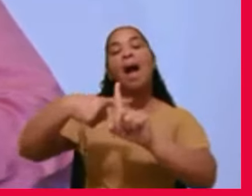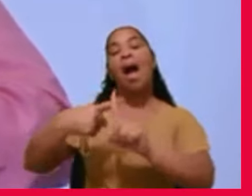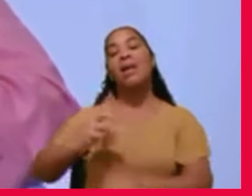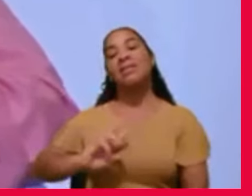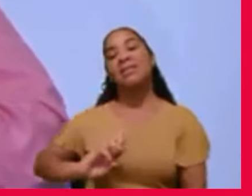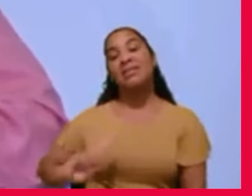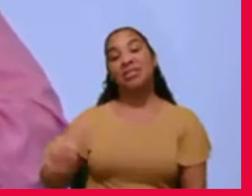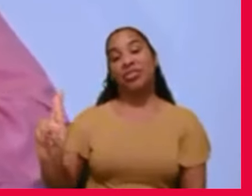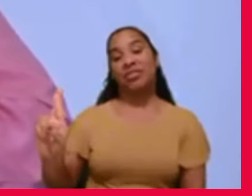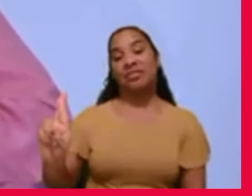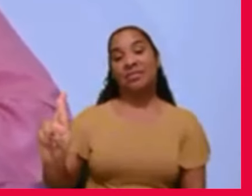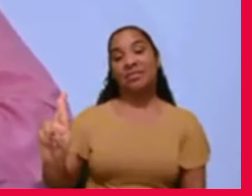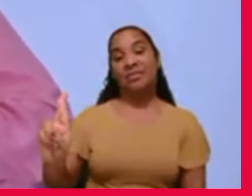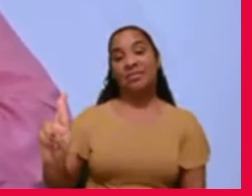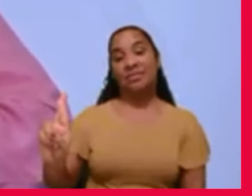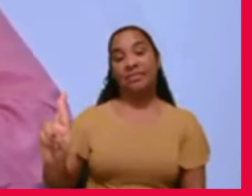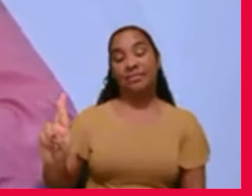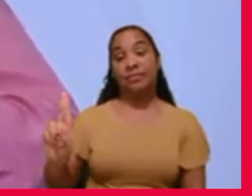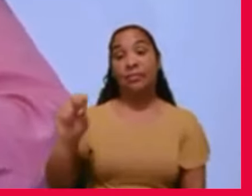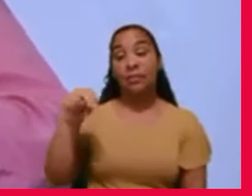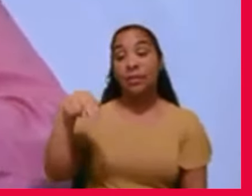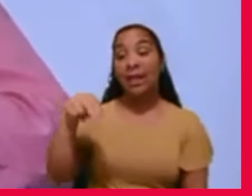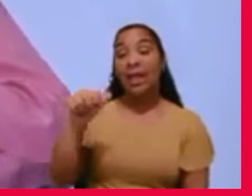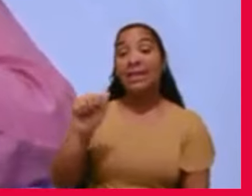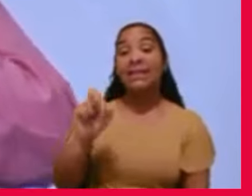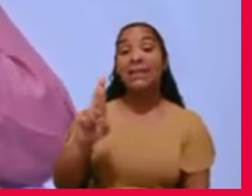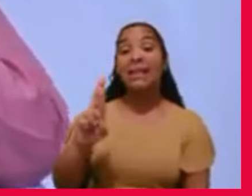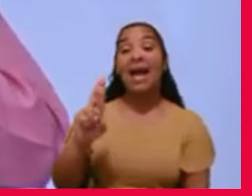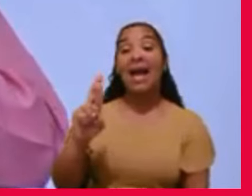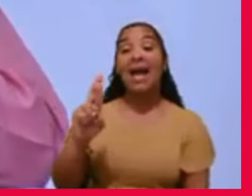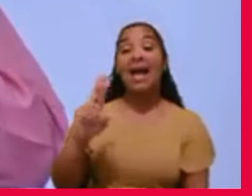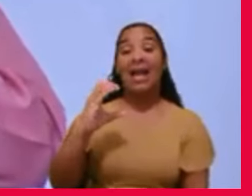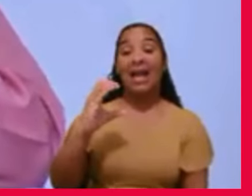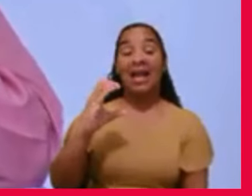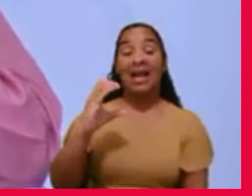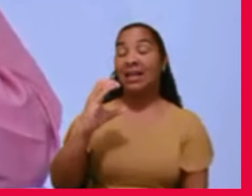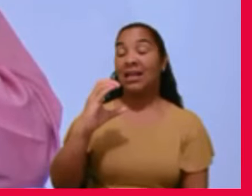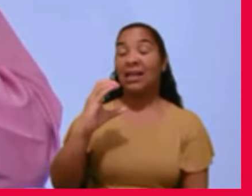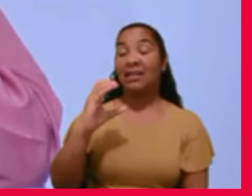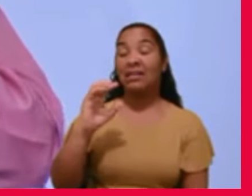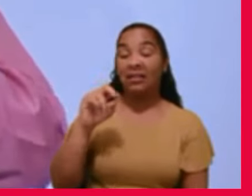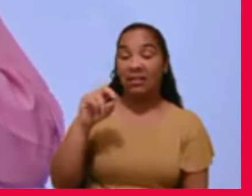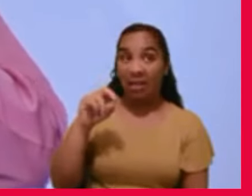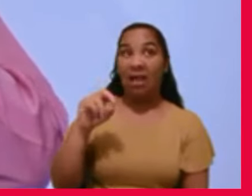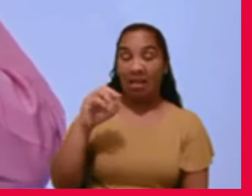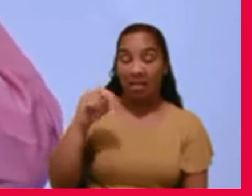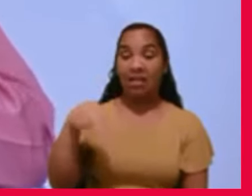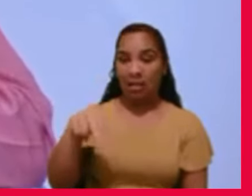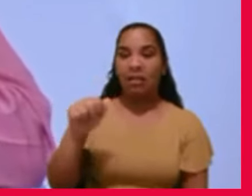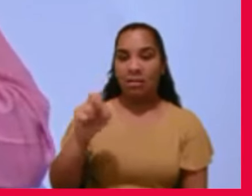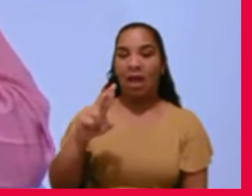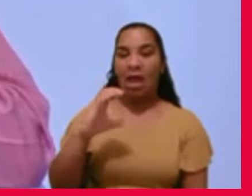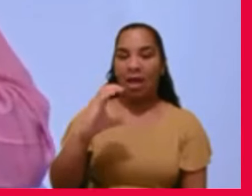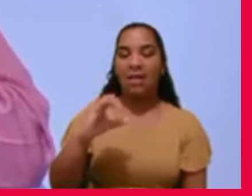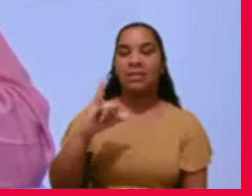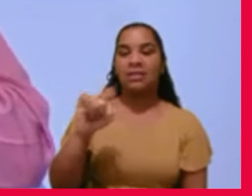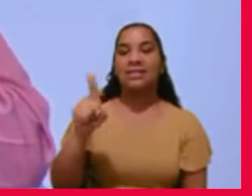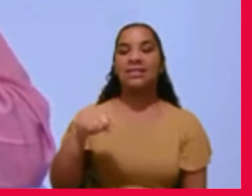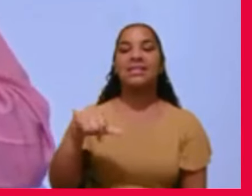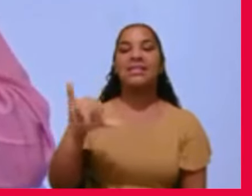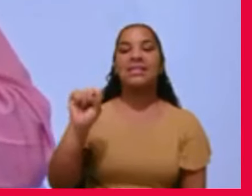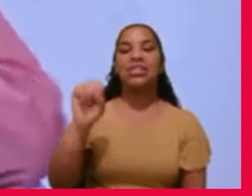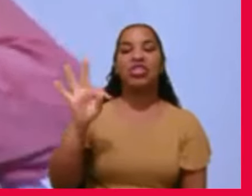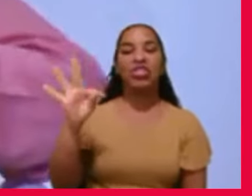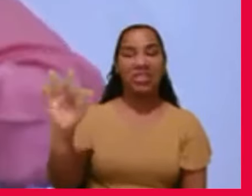No caso do narcisismo, todos nós quase somos narcisistas. narcisistas.